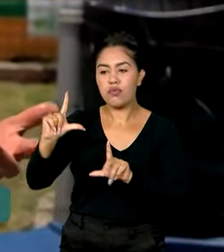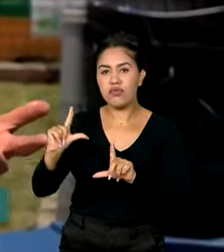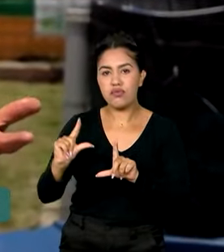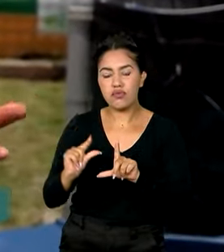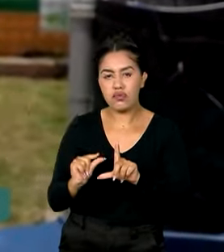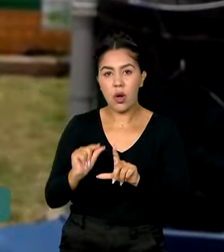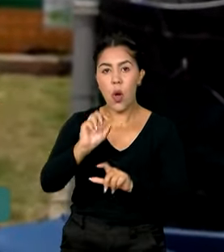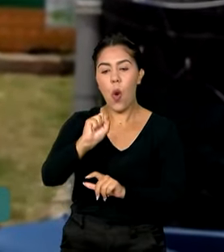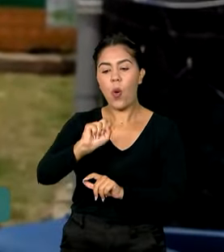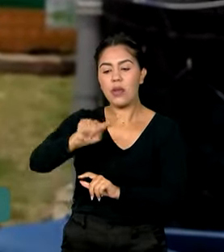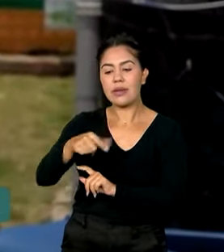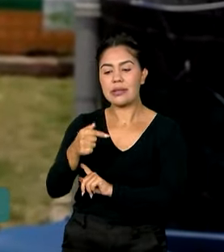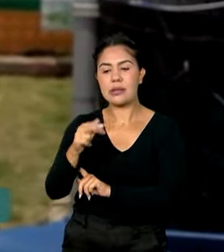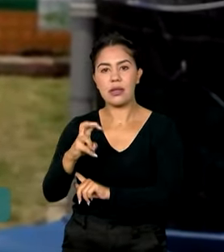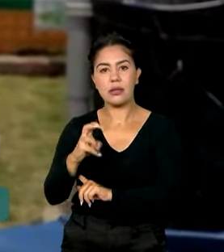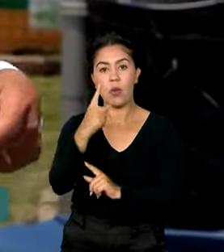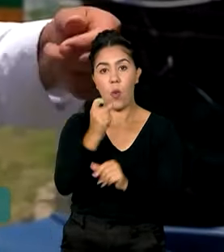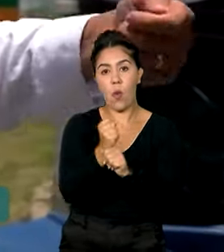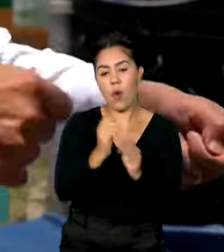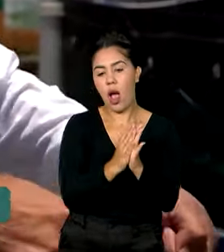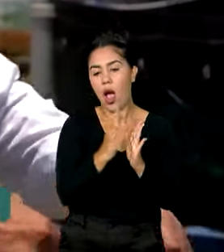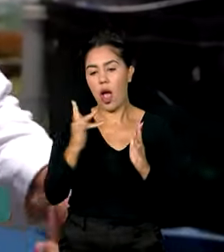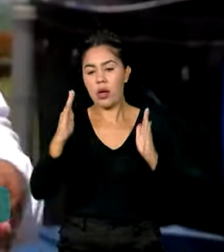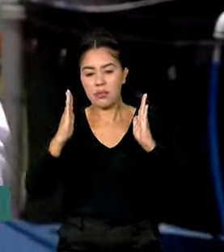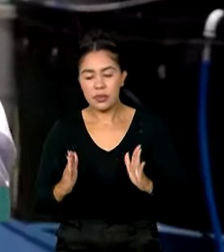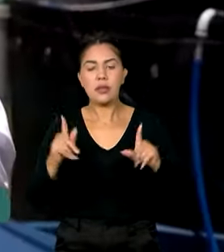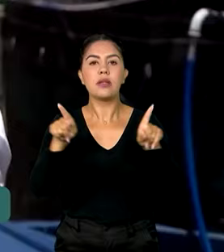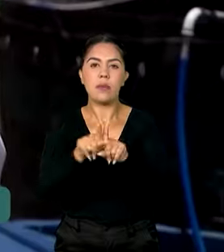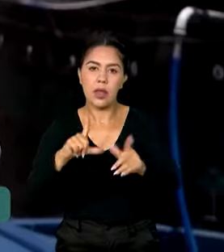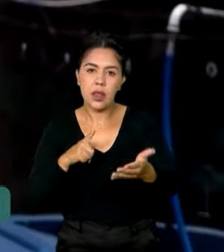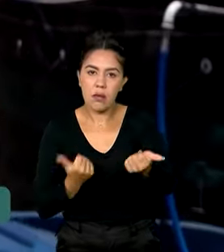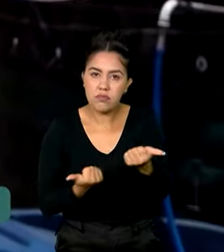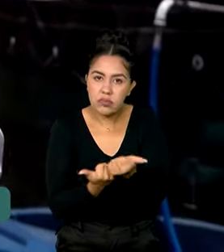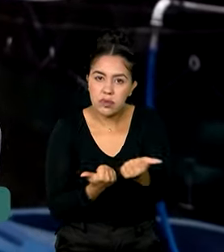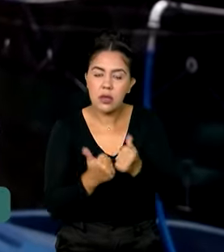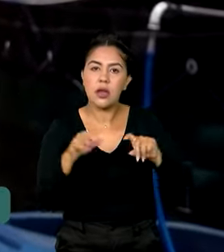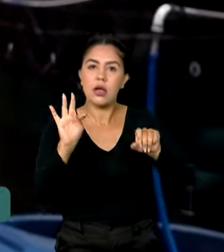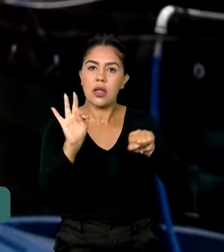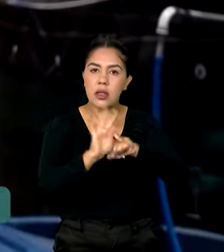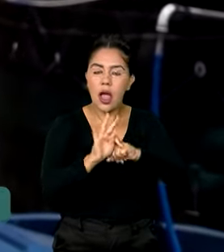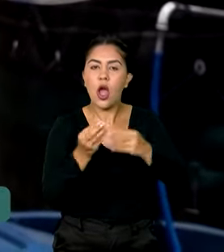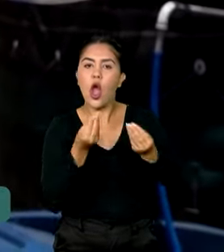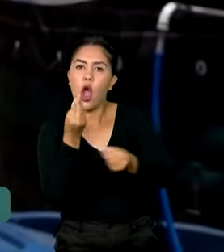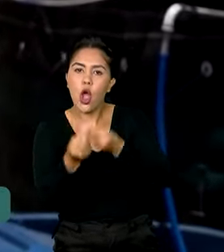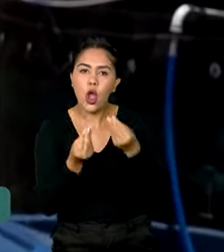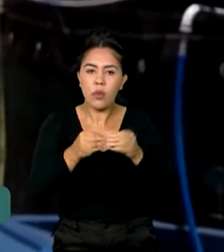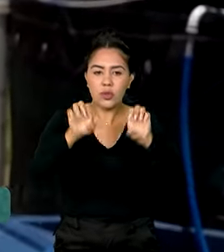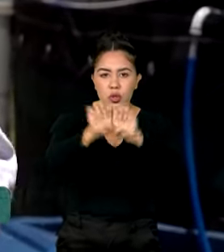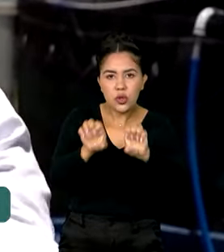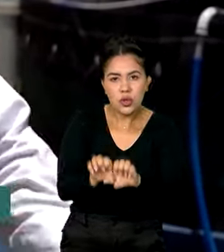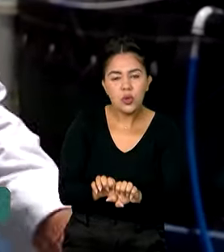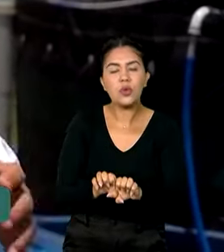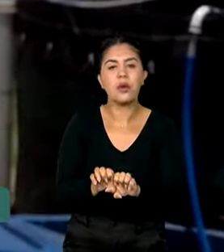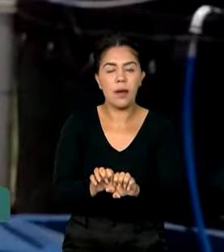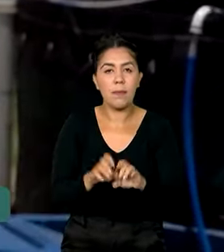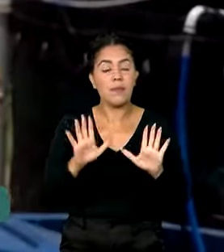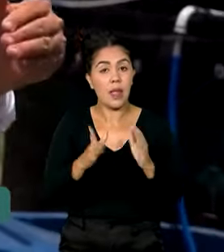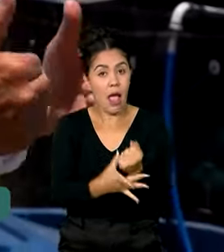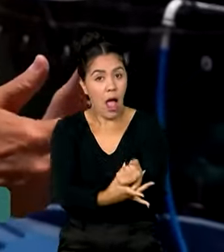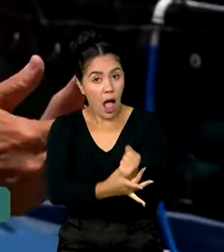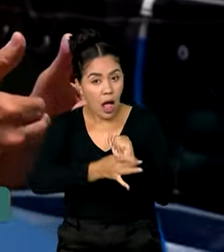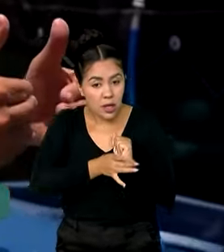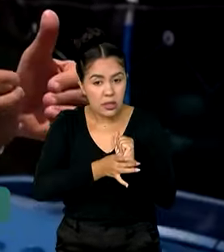agora também assistência técnica, as condições da estruturação de negócios. O que se espera? Garantir que